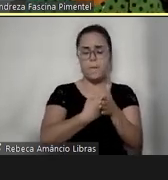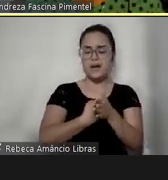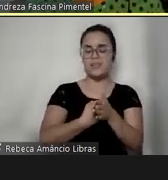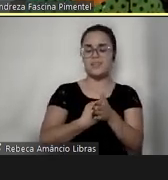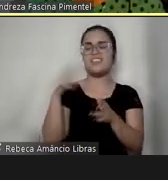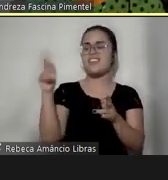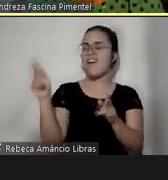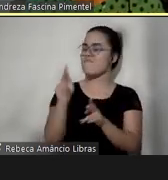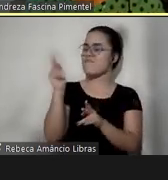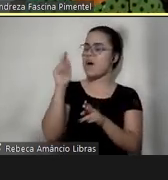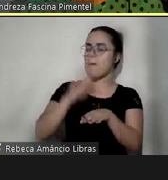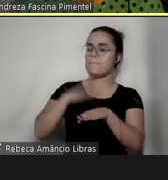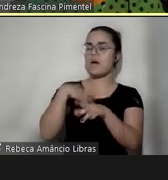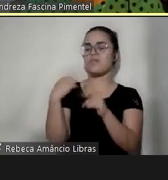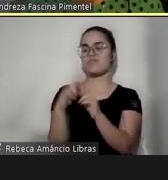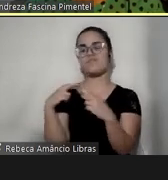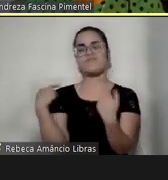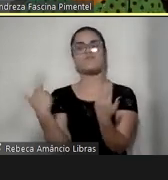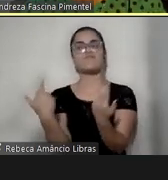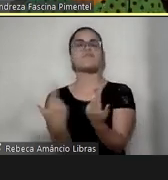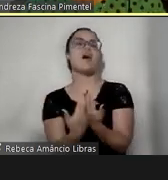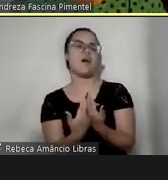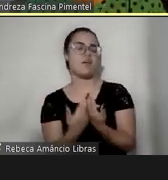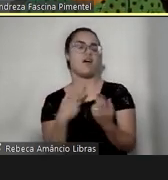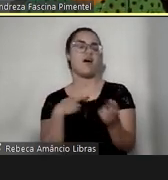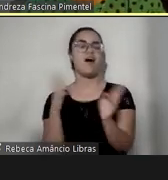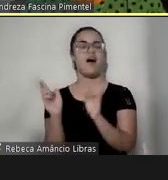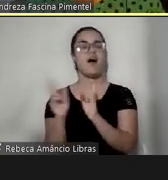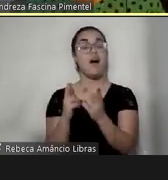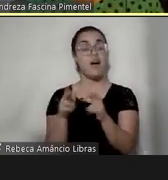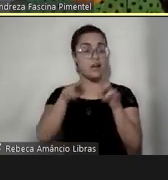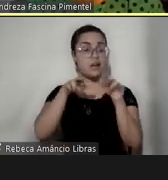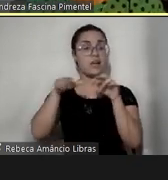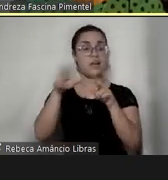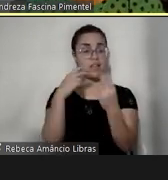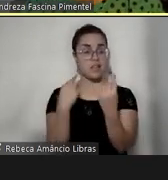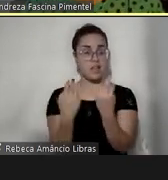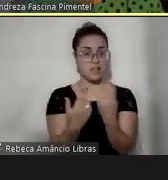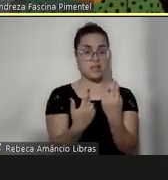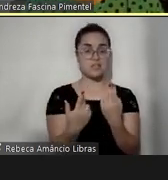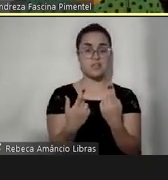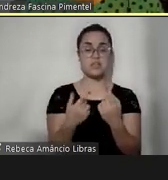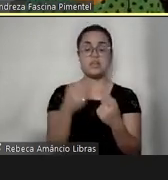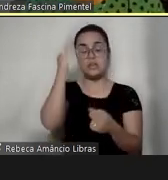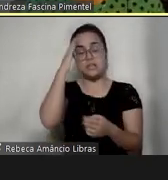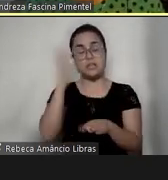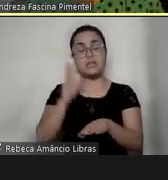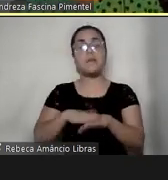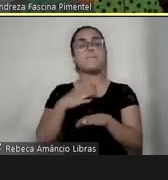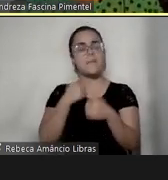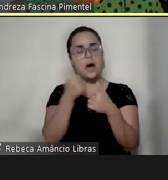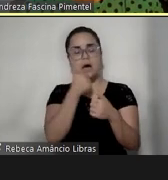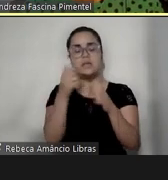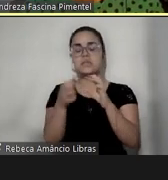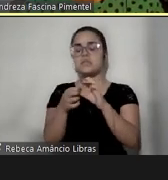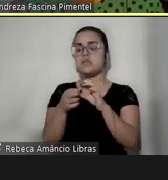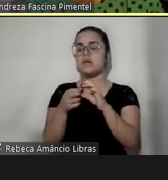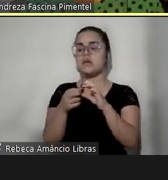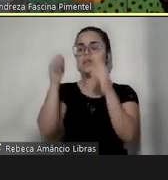relação. A gente entender que pode ser mais leve, pode ser muito melhor.